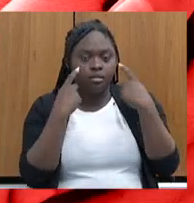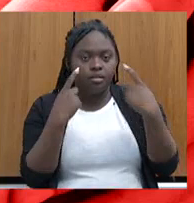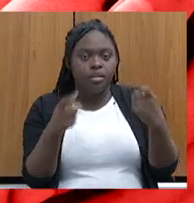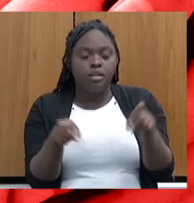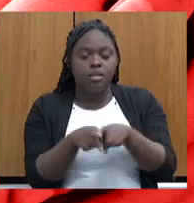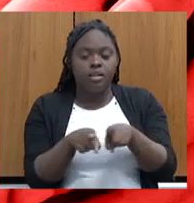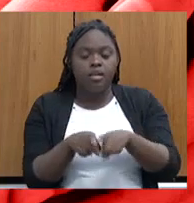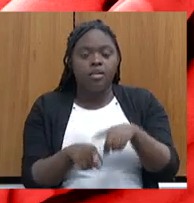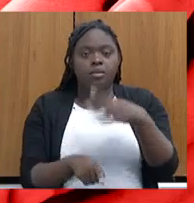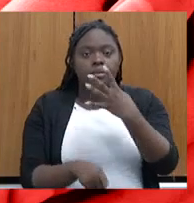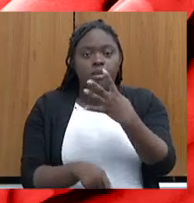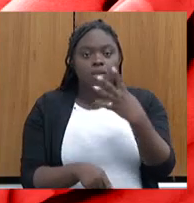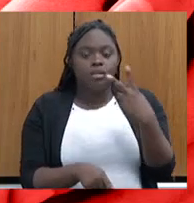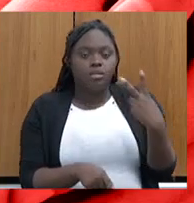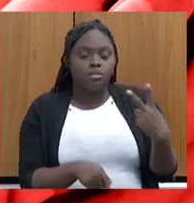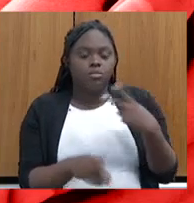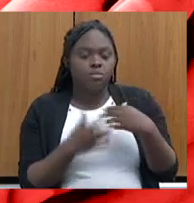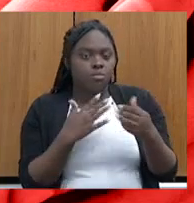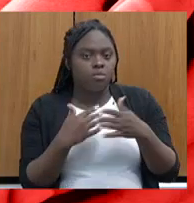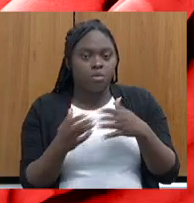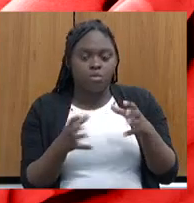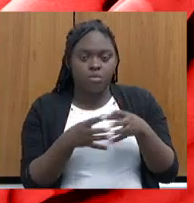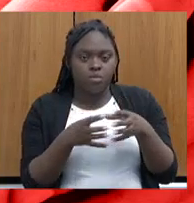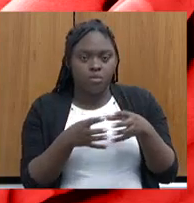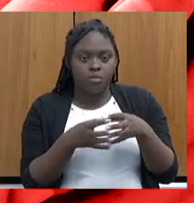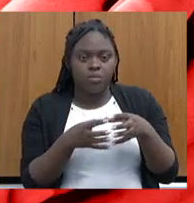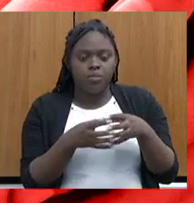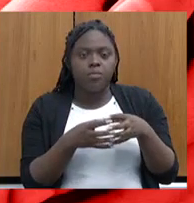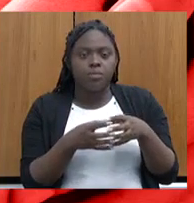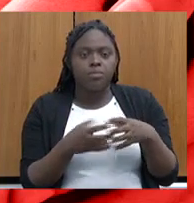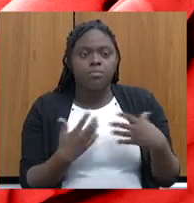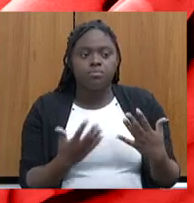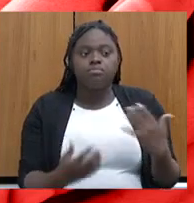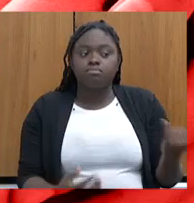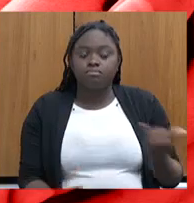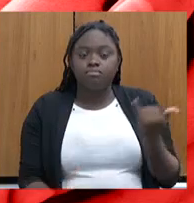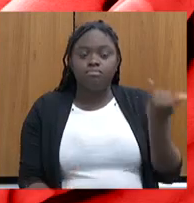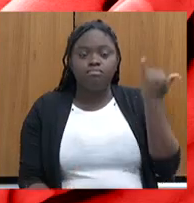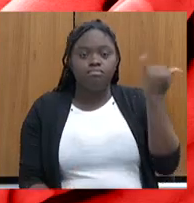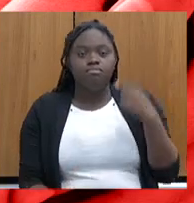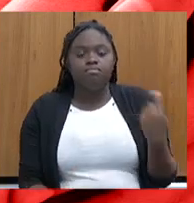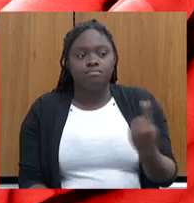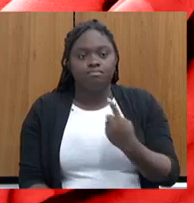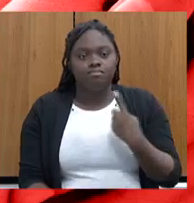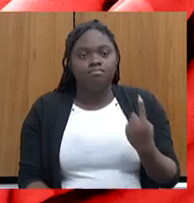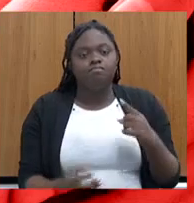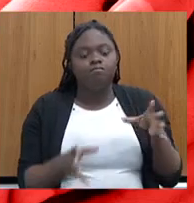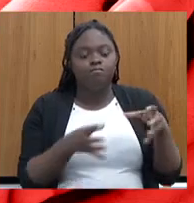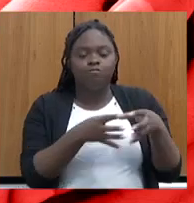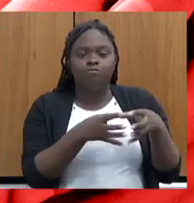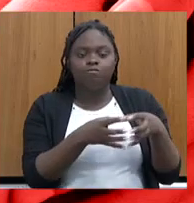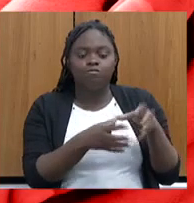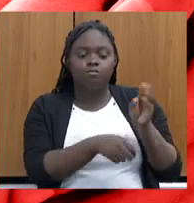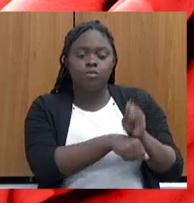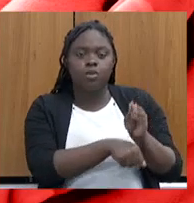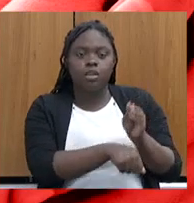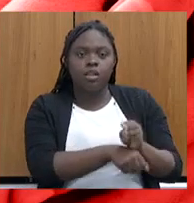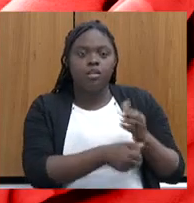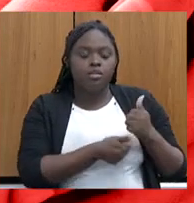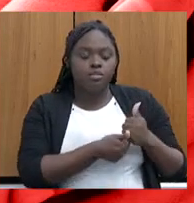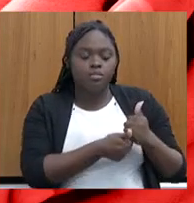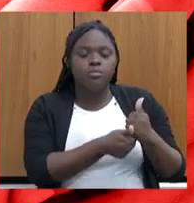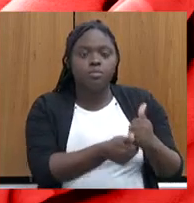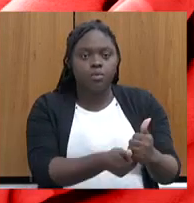42, independente do público. Então, isso é um dado muito importante para nós. Rede Cuidar é uma rede de apoio que nos